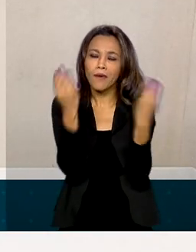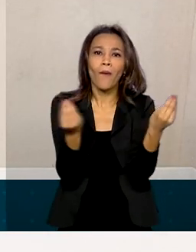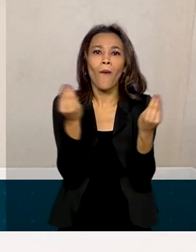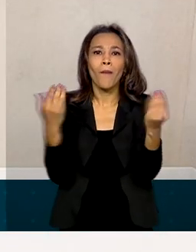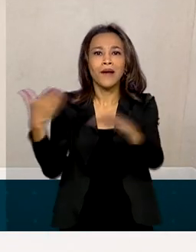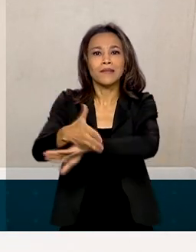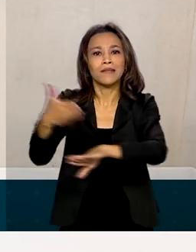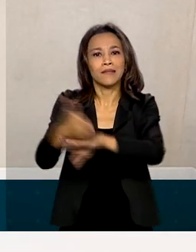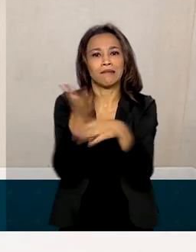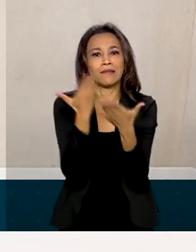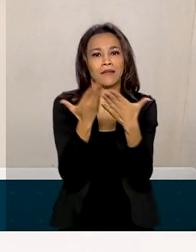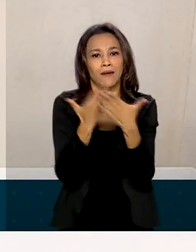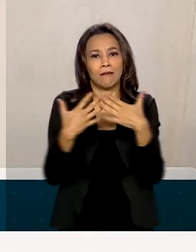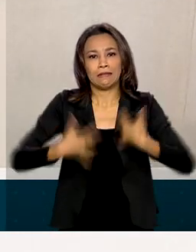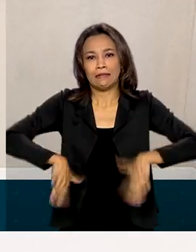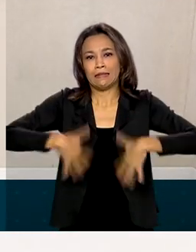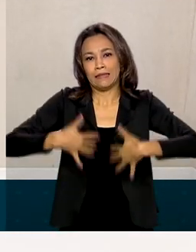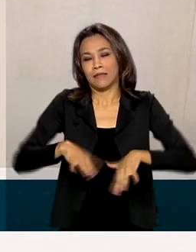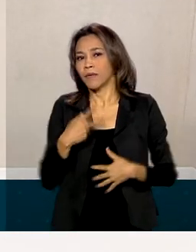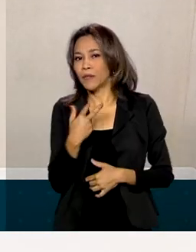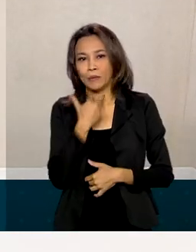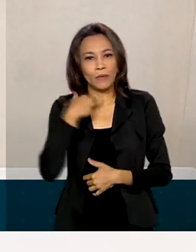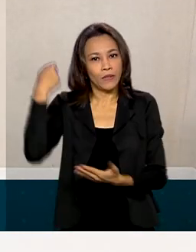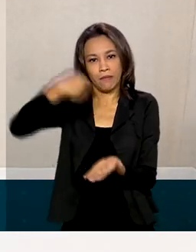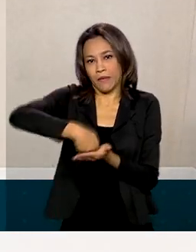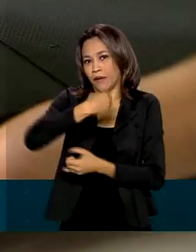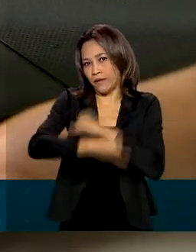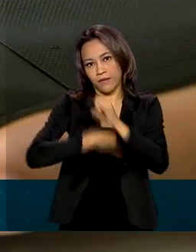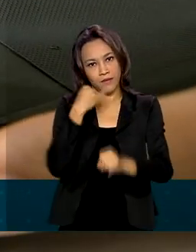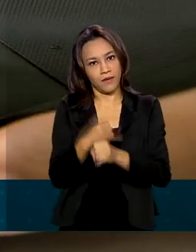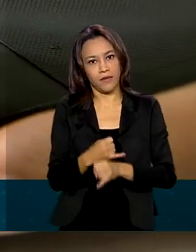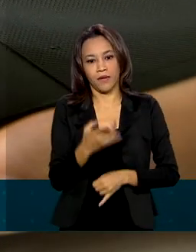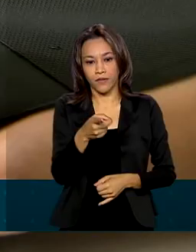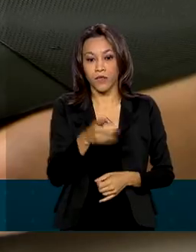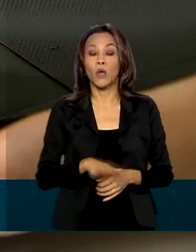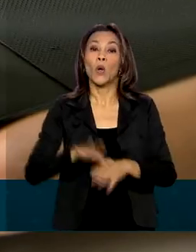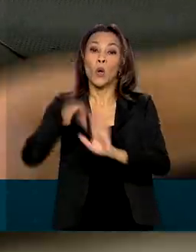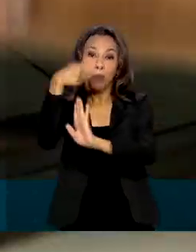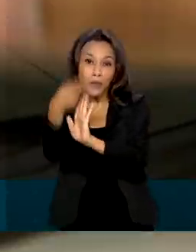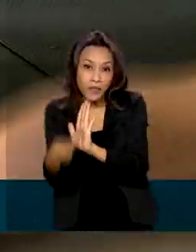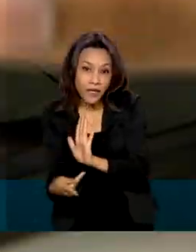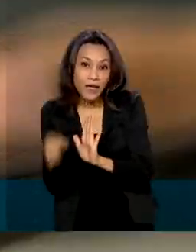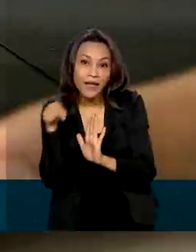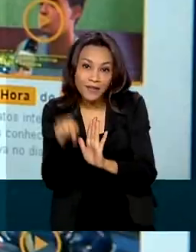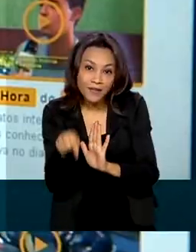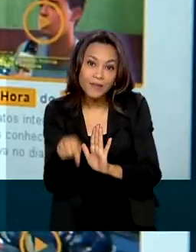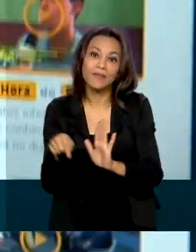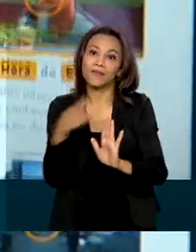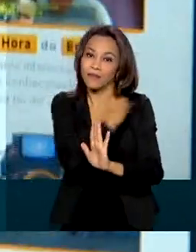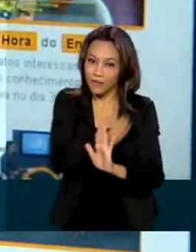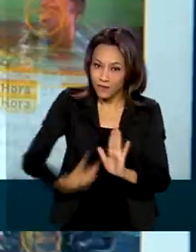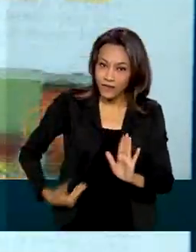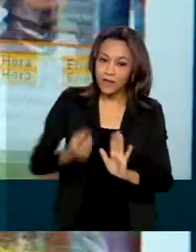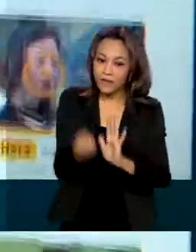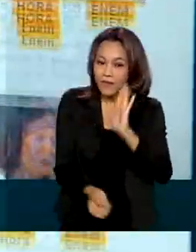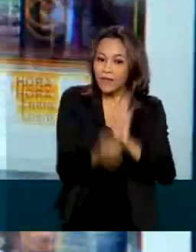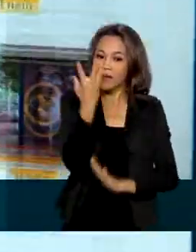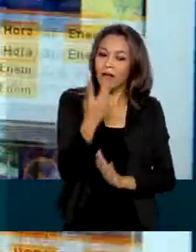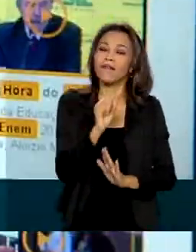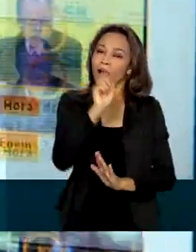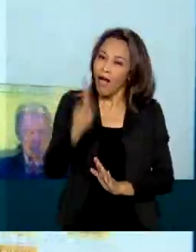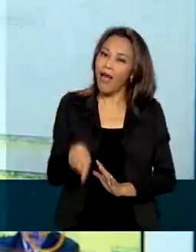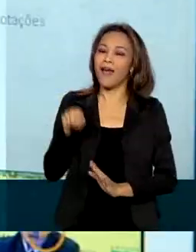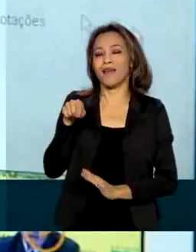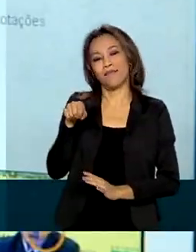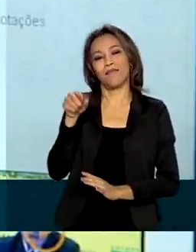às aulas online, pois não podia pagar internet. O projeto Alunos Conectados foi criado para as